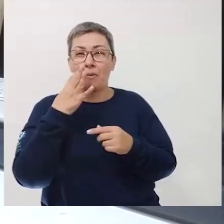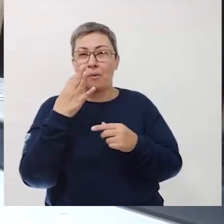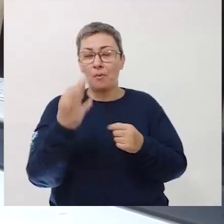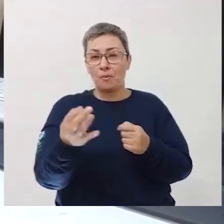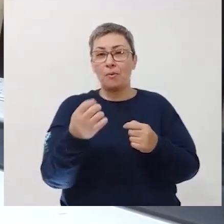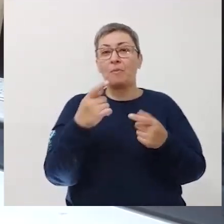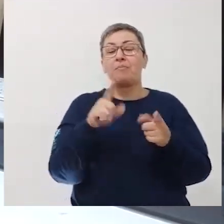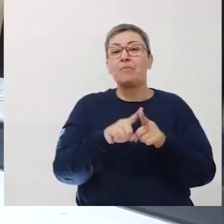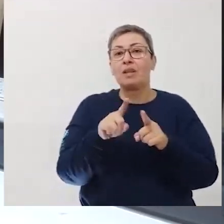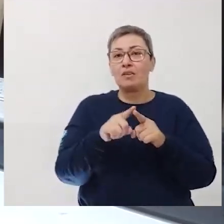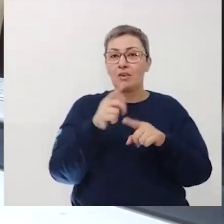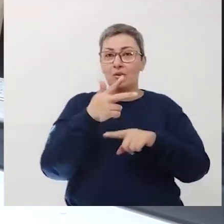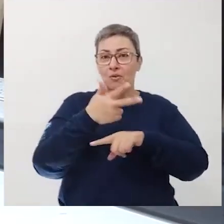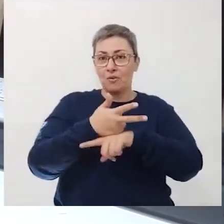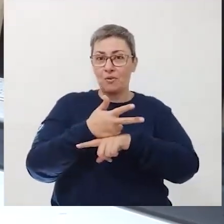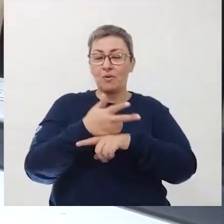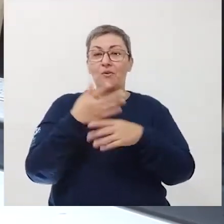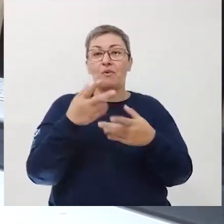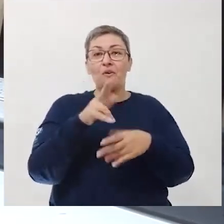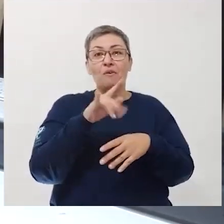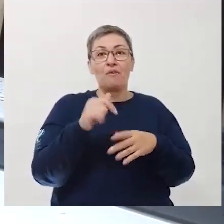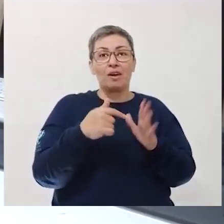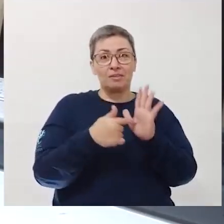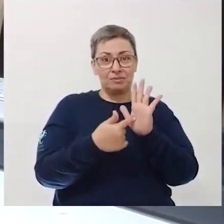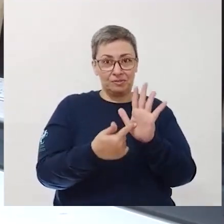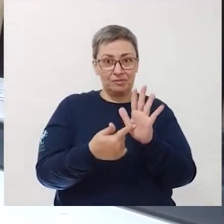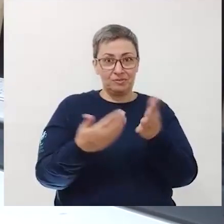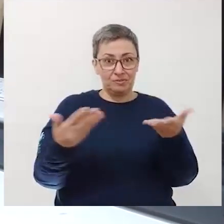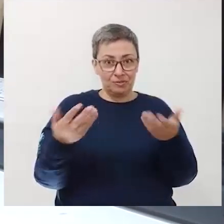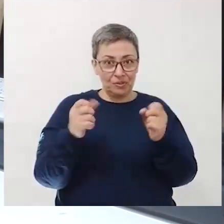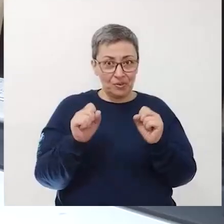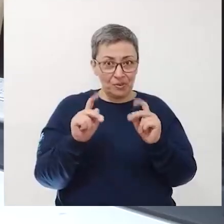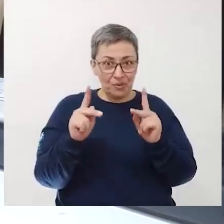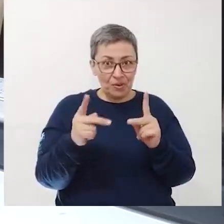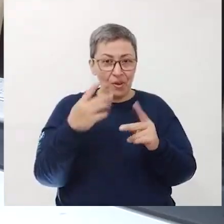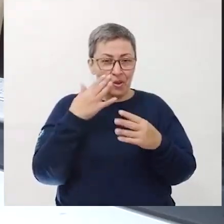prestarem atenção muito nesse vídeo que vem a seguir.